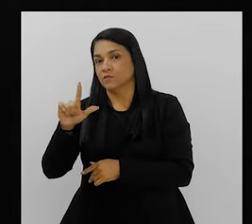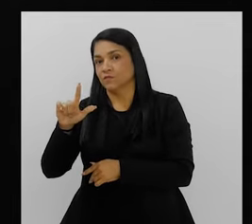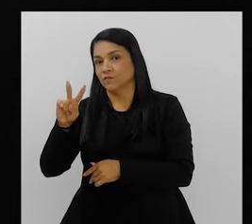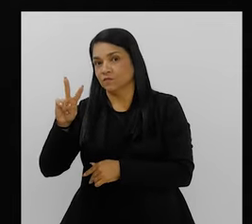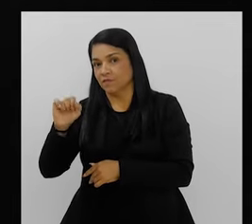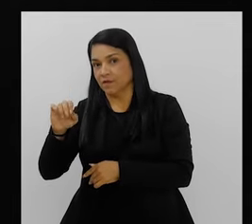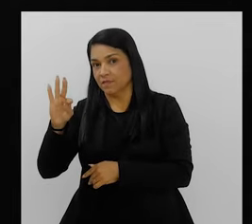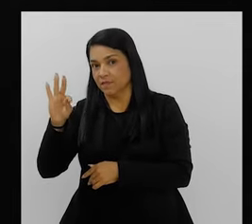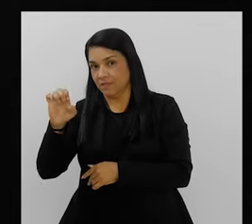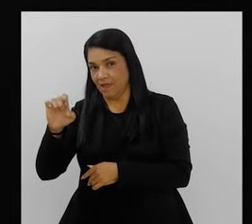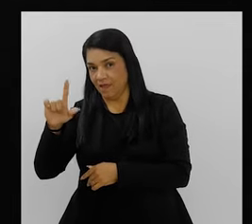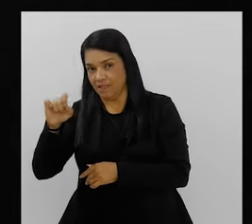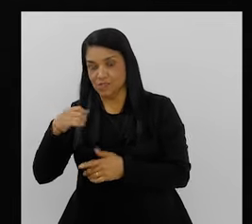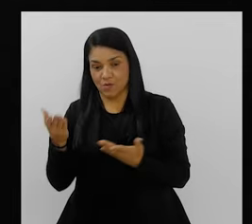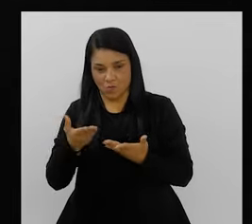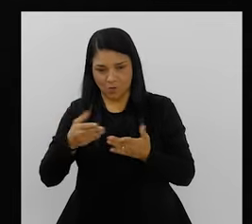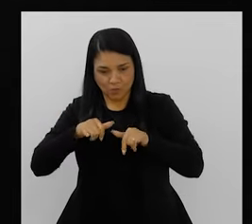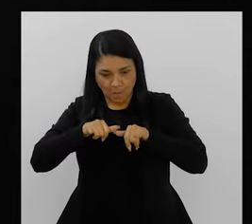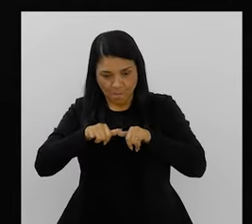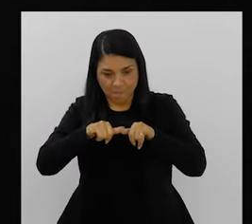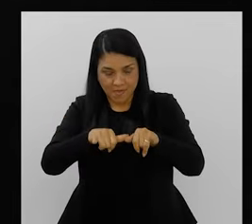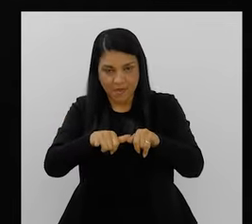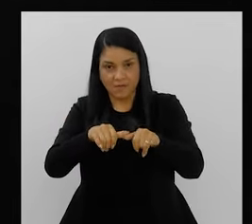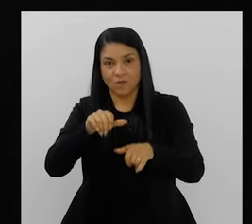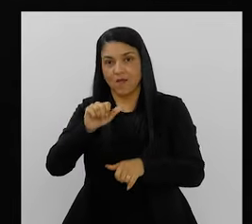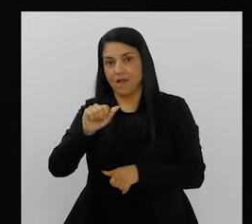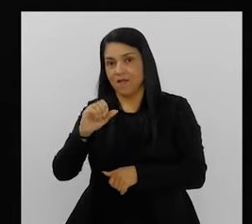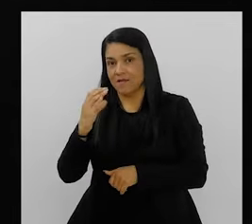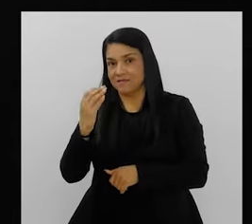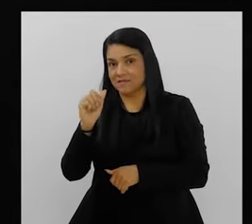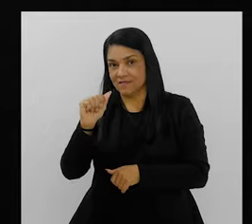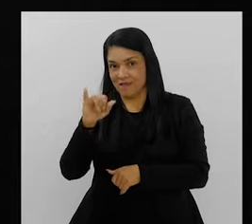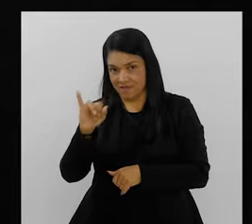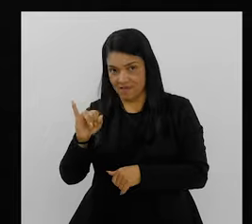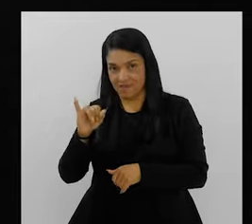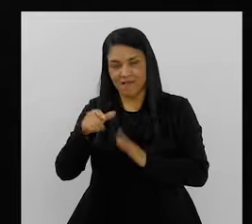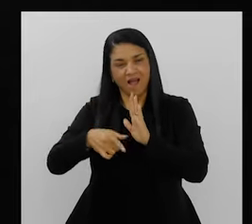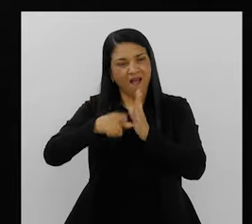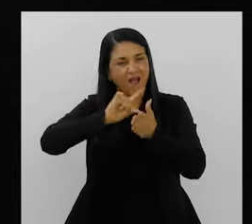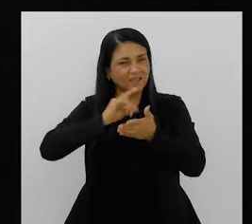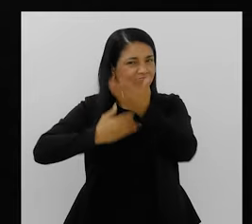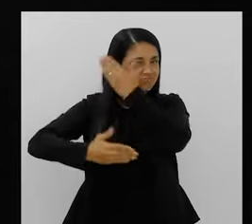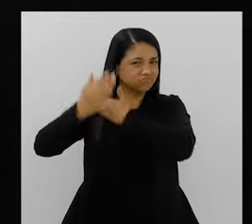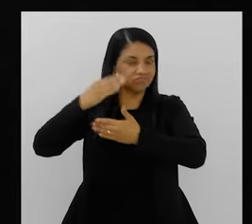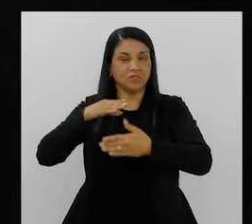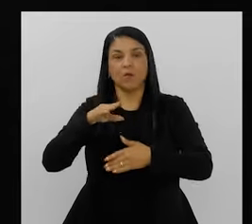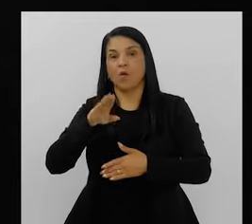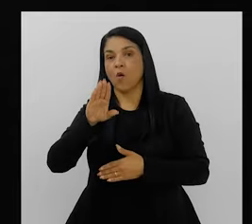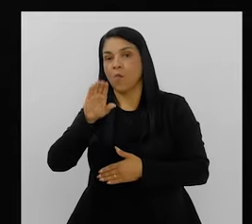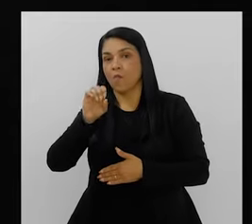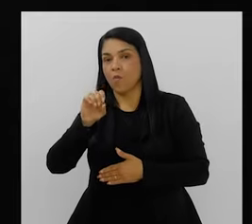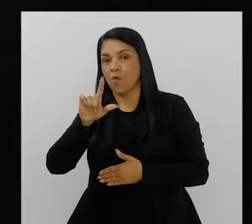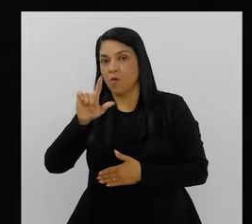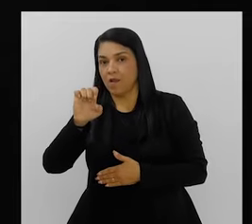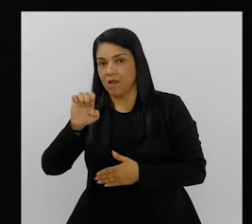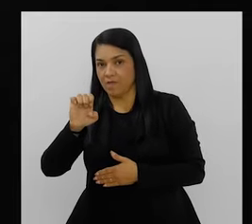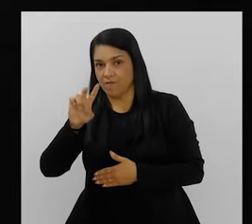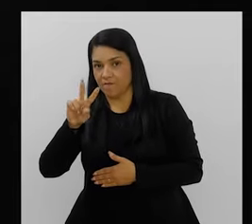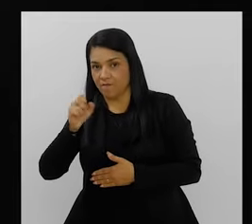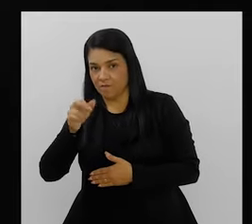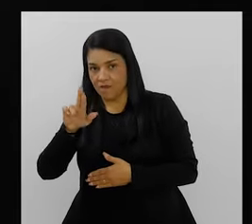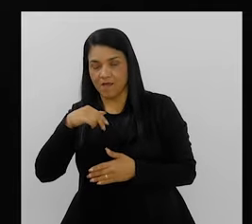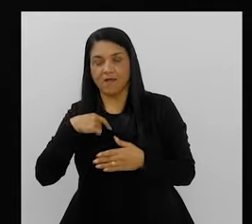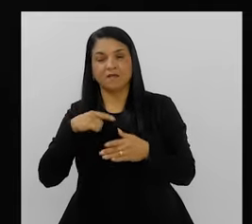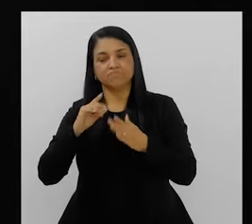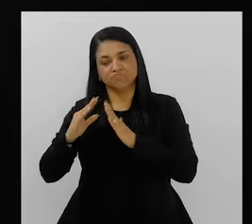supermercado hoje, açaí, se eu não me engano, era o Boulevard, que era a fábrica de tecidos, né? Então, ali em volta